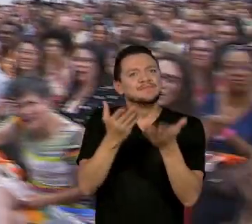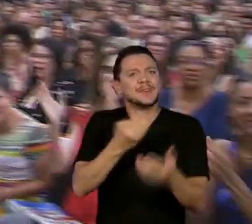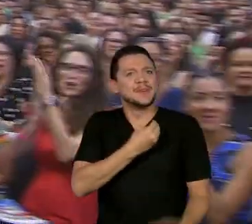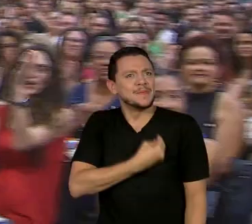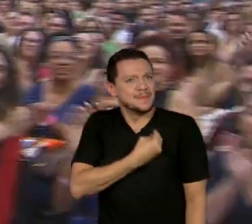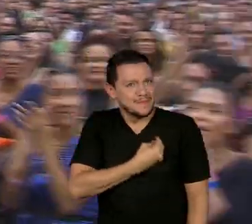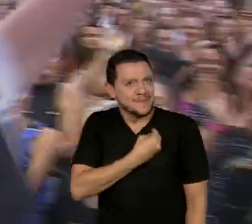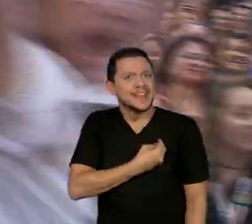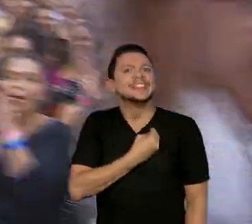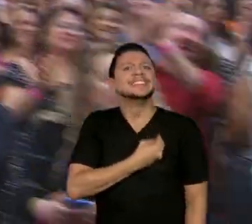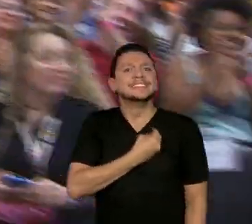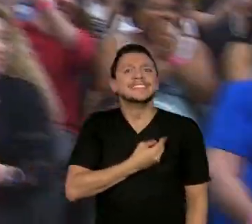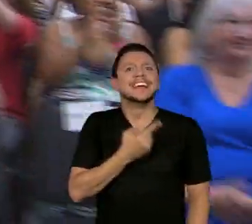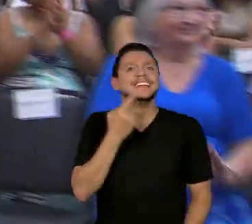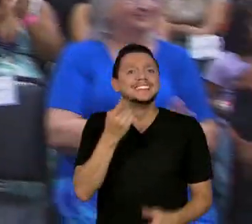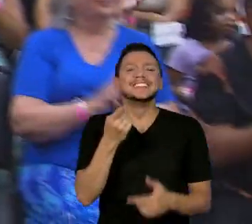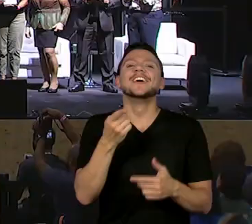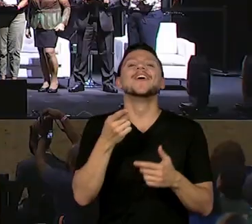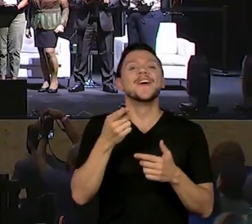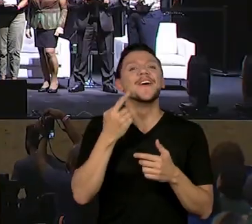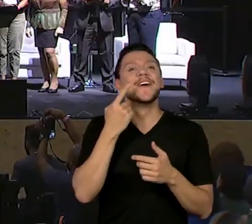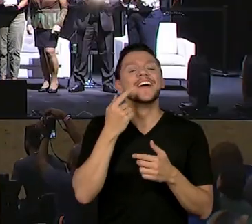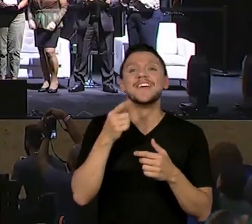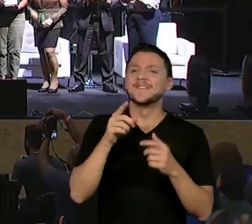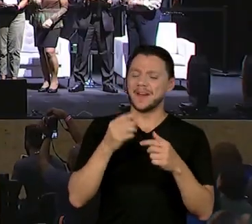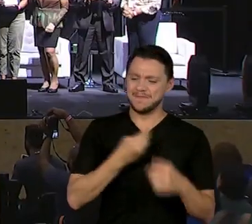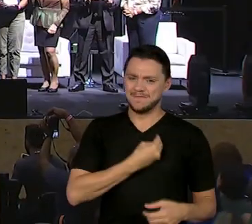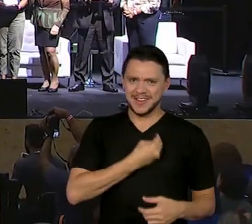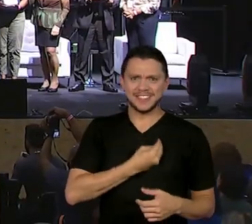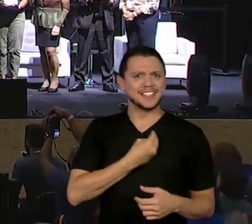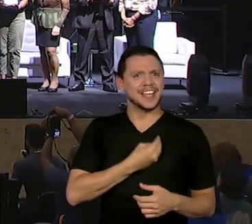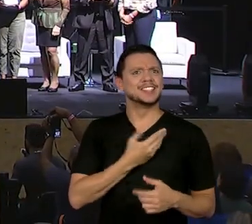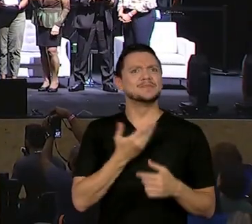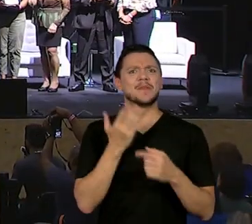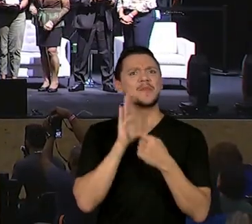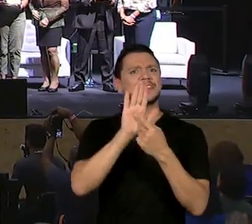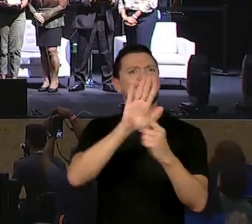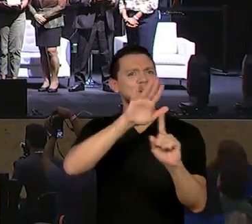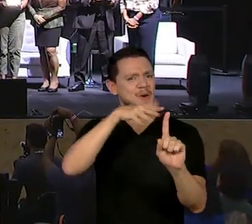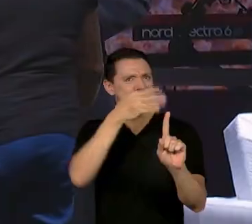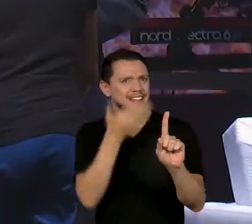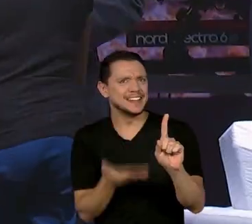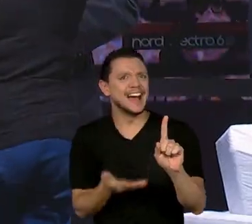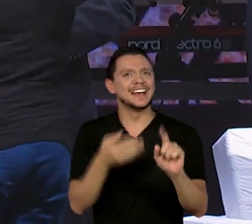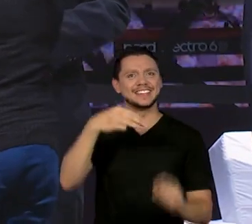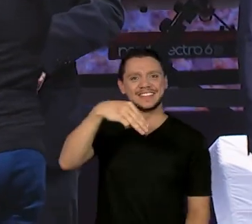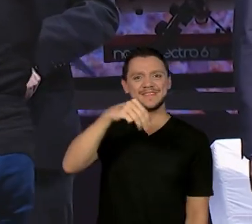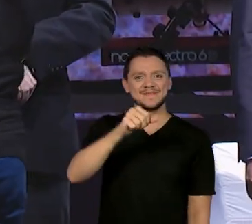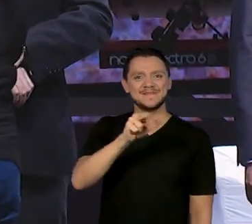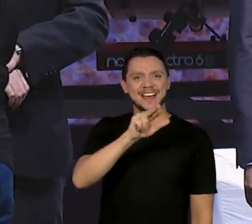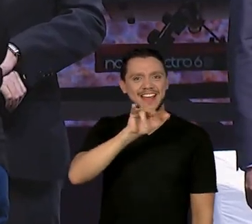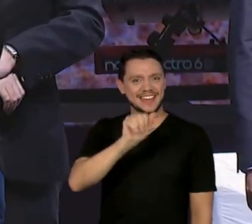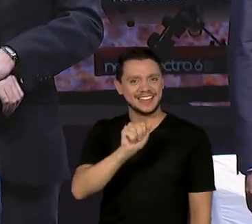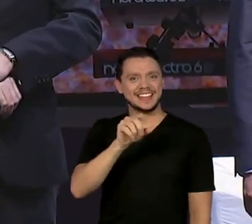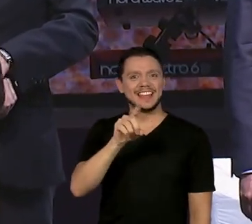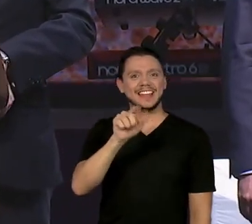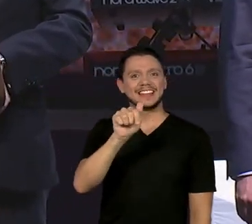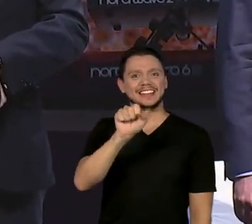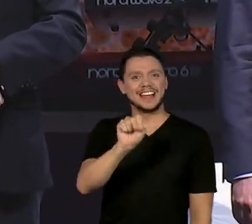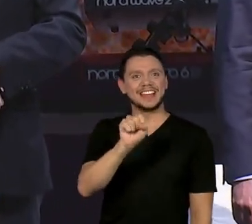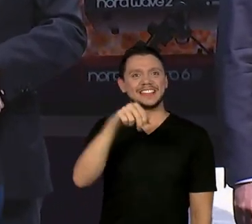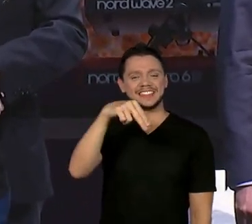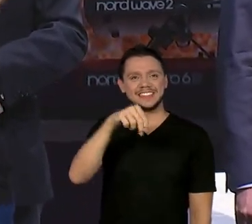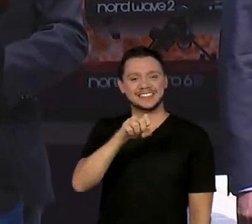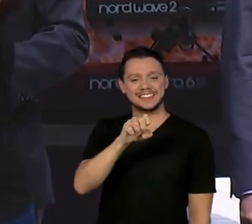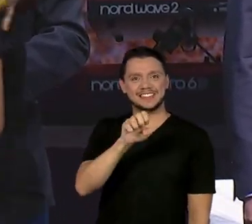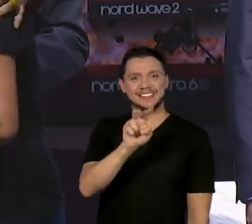Educador em Destaque 2023 para prestar essa homenagem à Maria das Neves da Silva Vitorino, que